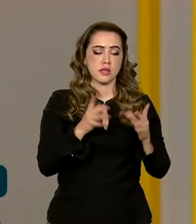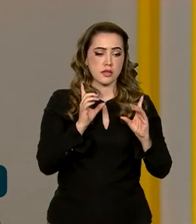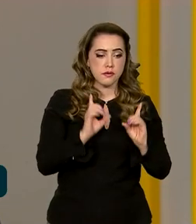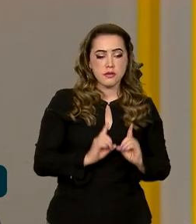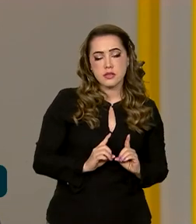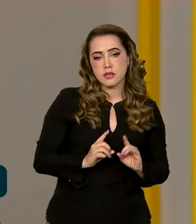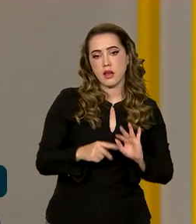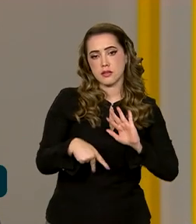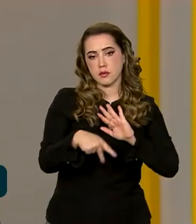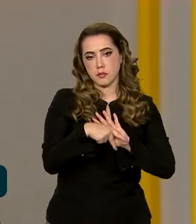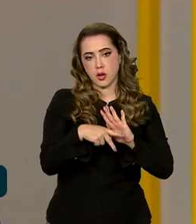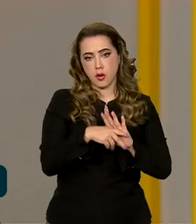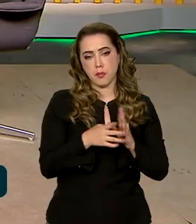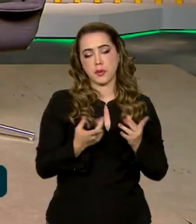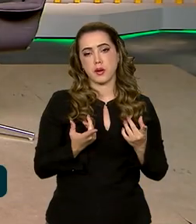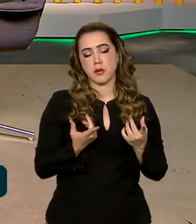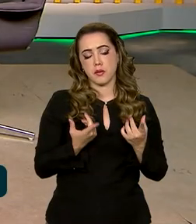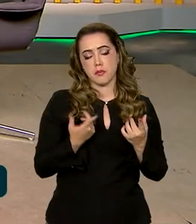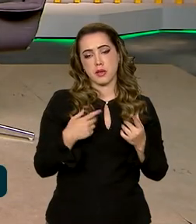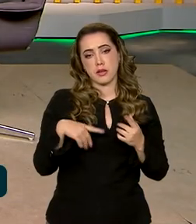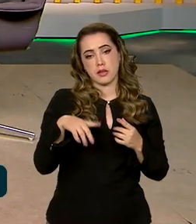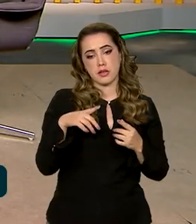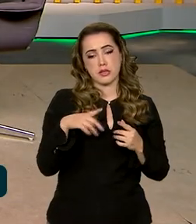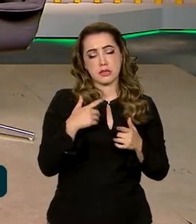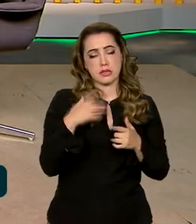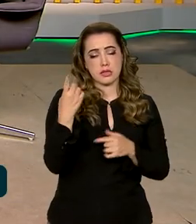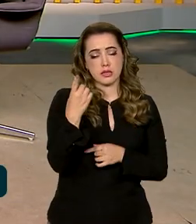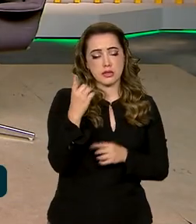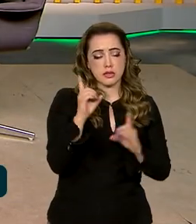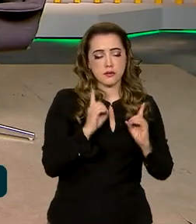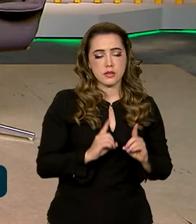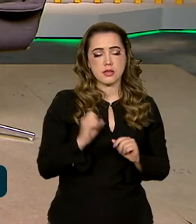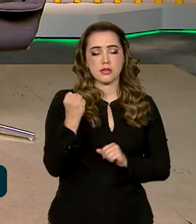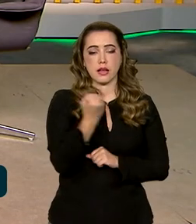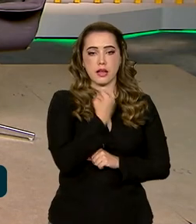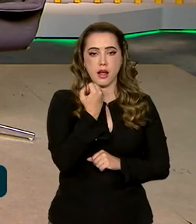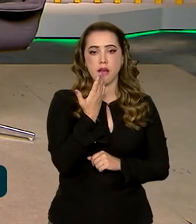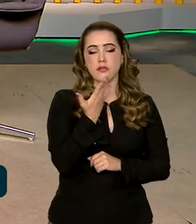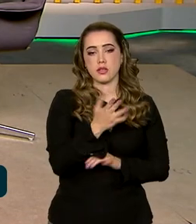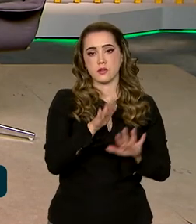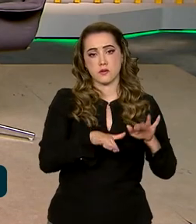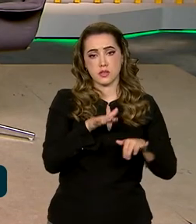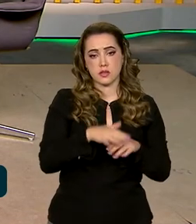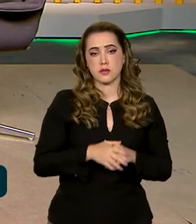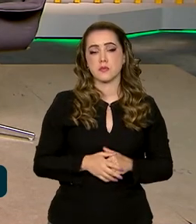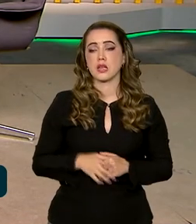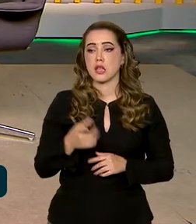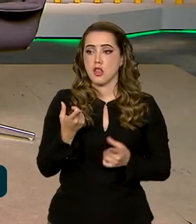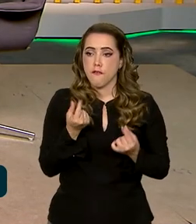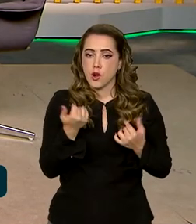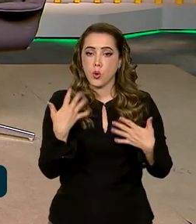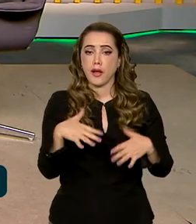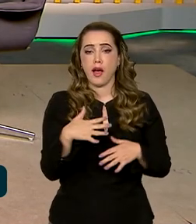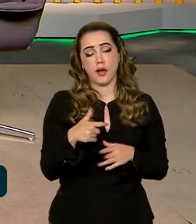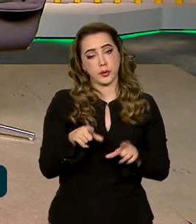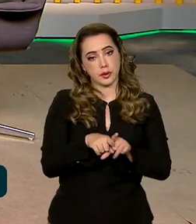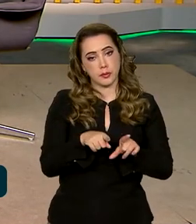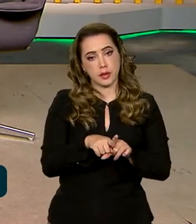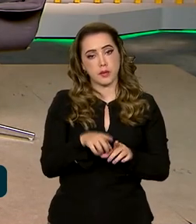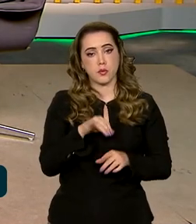custo econômico altíssimo para o país, não é? Segundo o mesmo IPEA, chega em torno de 50 bilhões de reais, né,